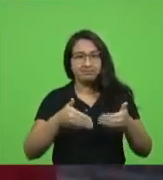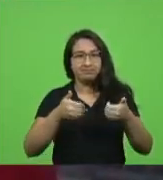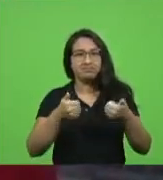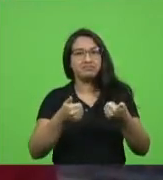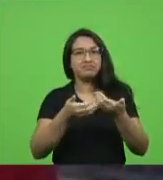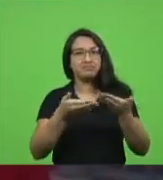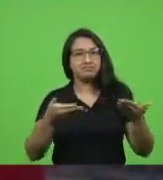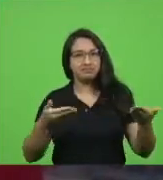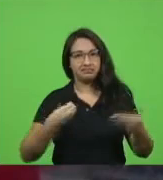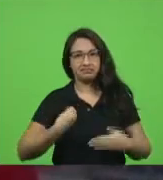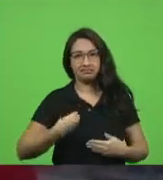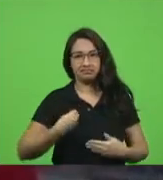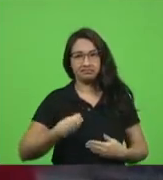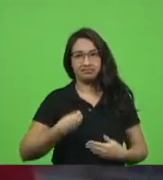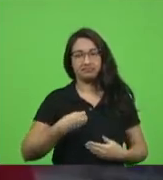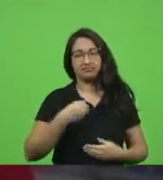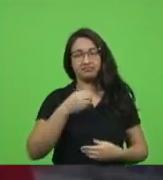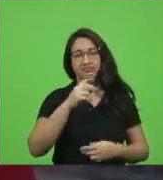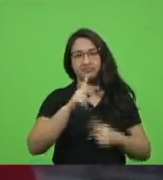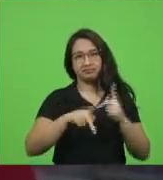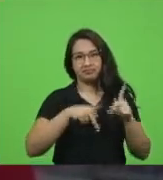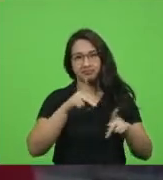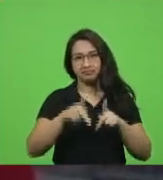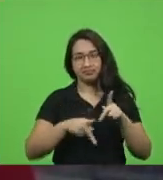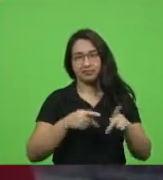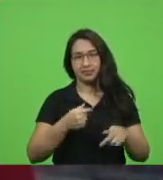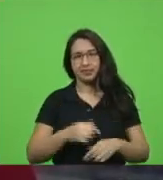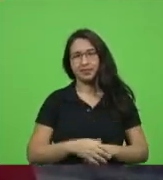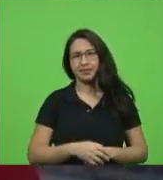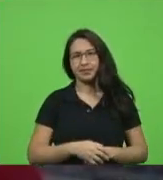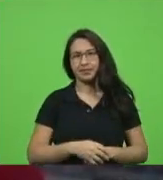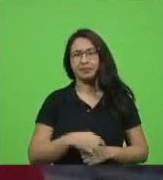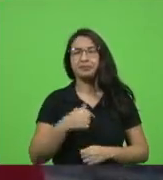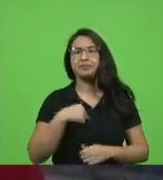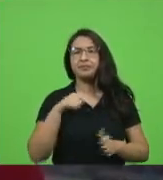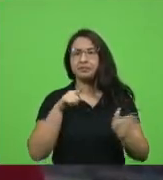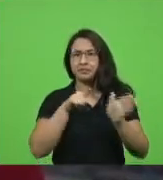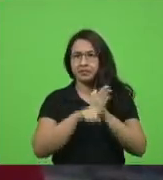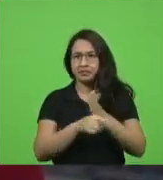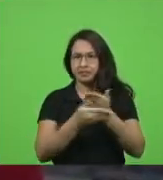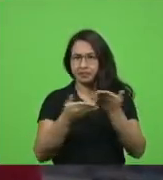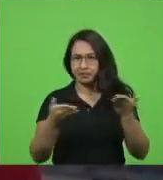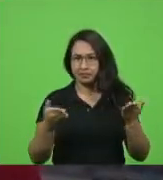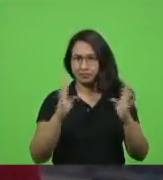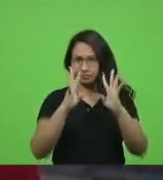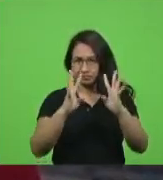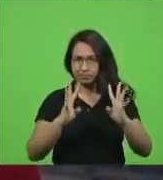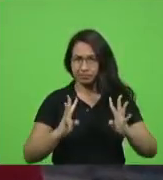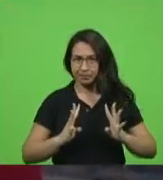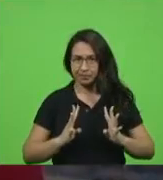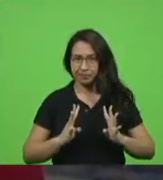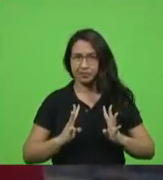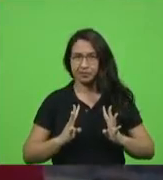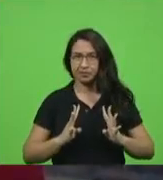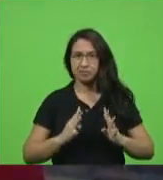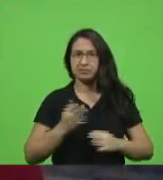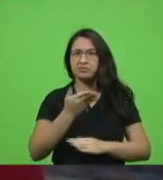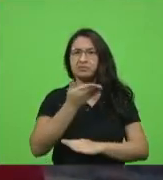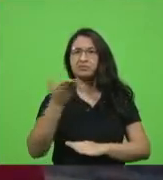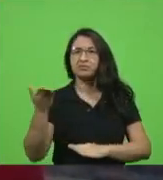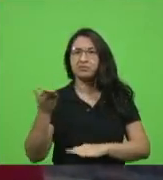pergunto eu pergunto prestem atenção colegas que que esses países